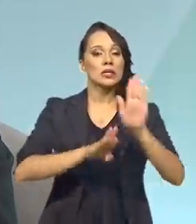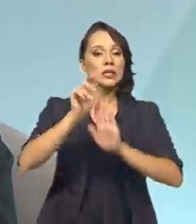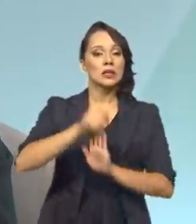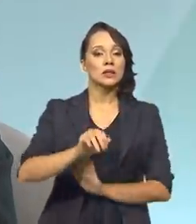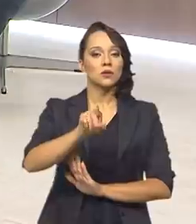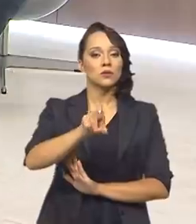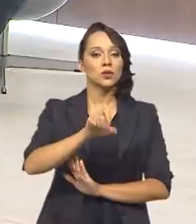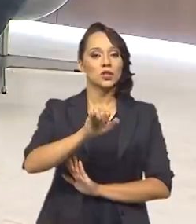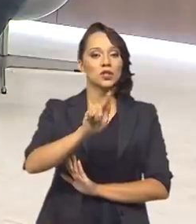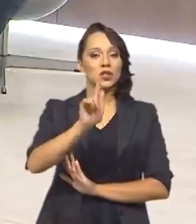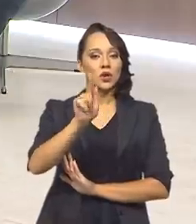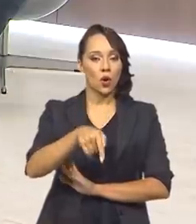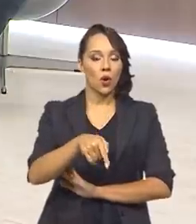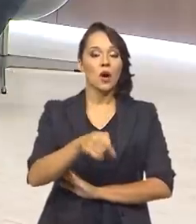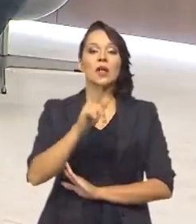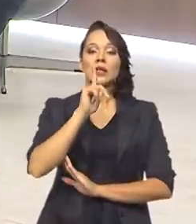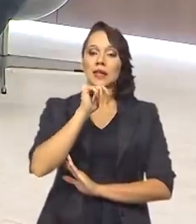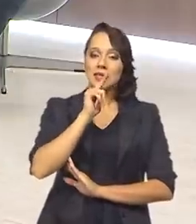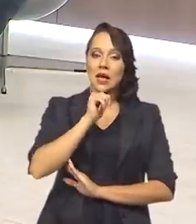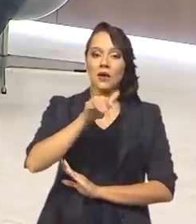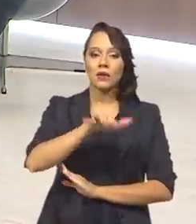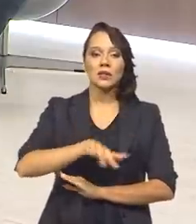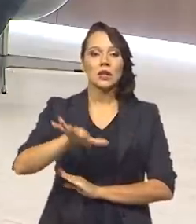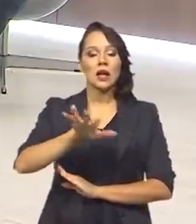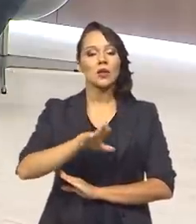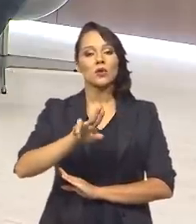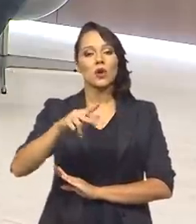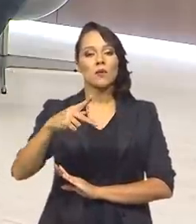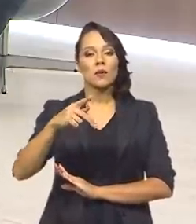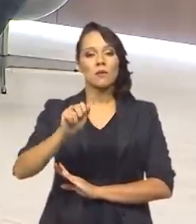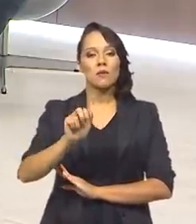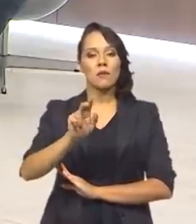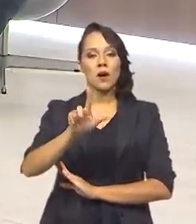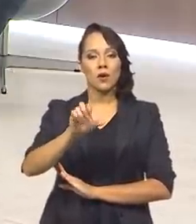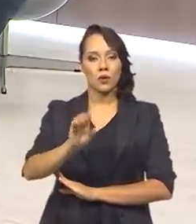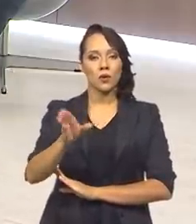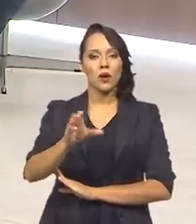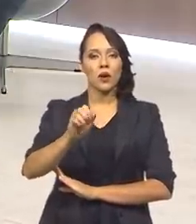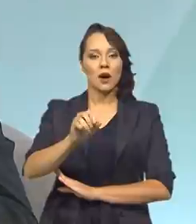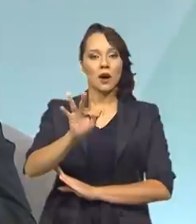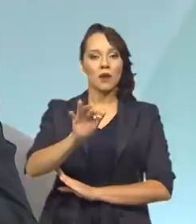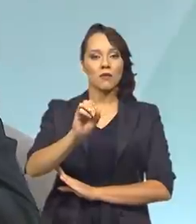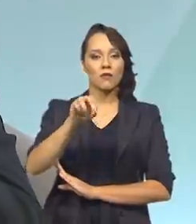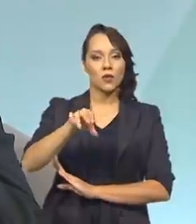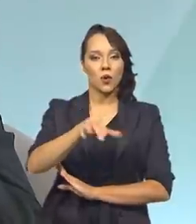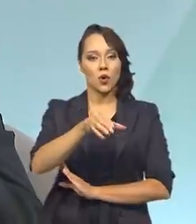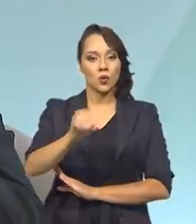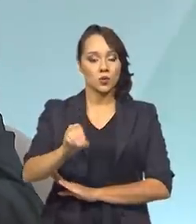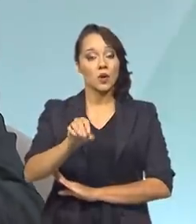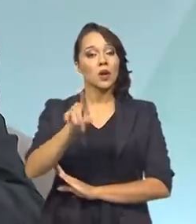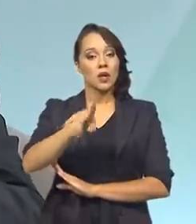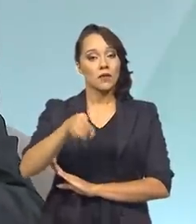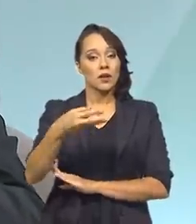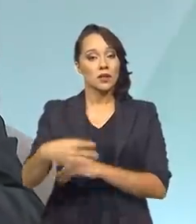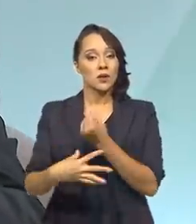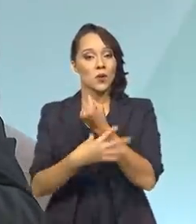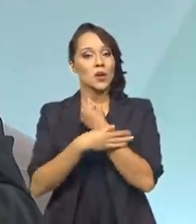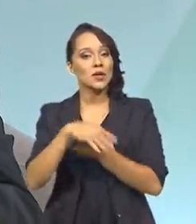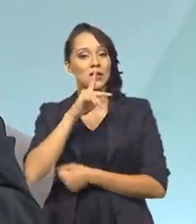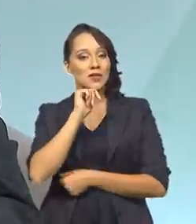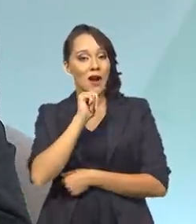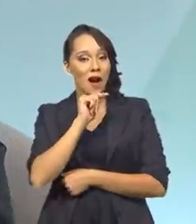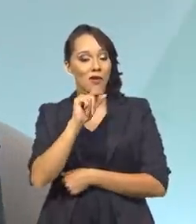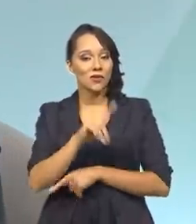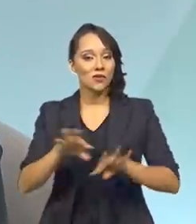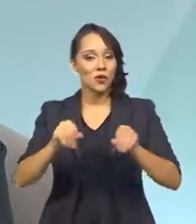com prospecção das águas ali na região de Paulo Afonso, e que vai permitir segurança hídrica a todo o estado de Sergipe.